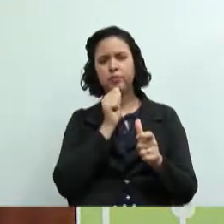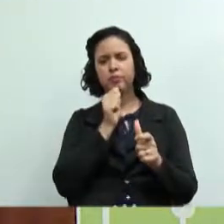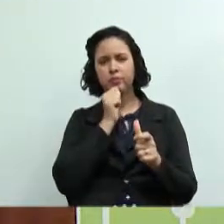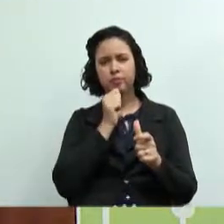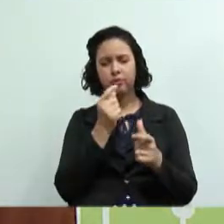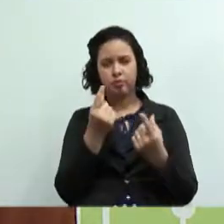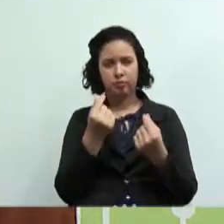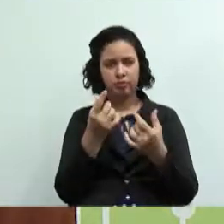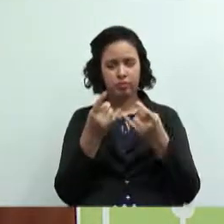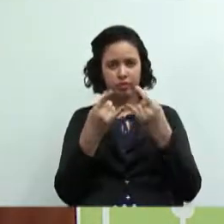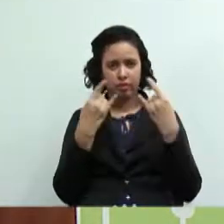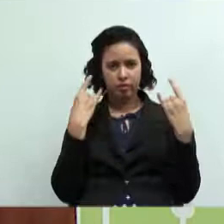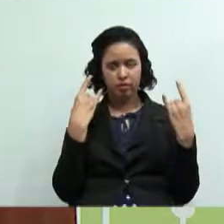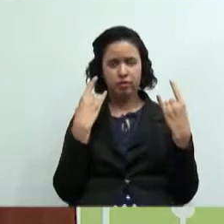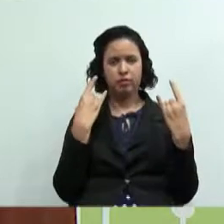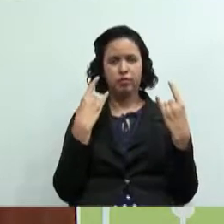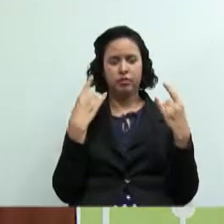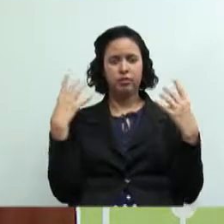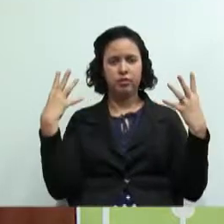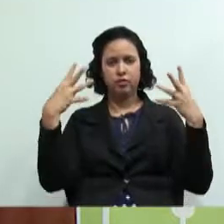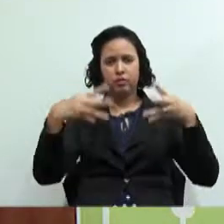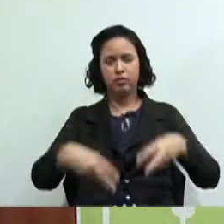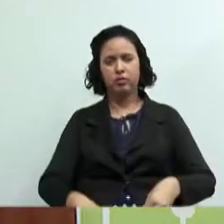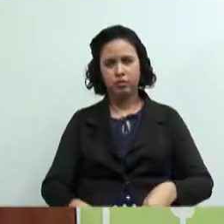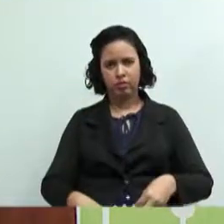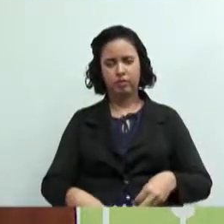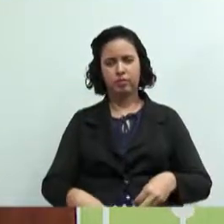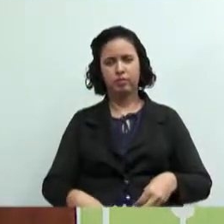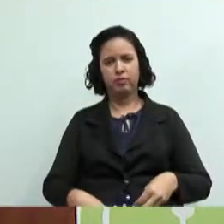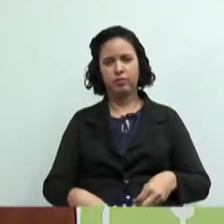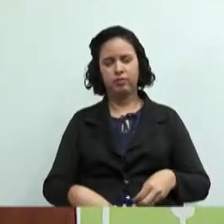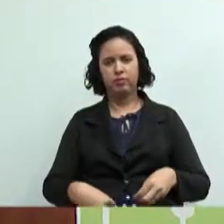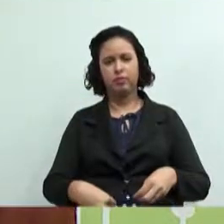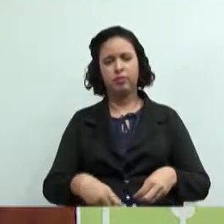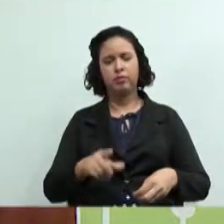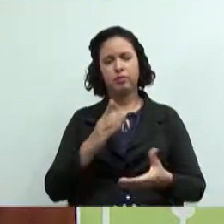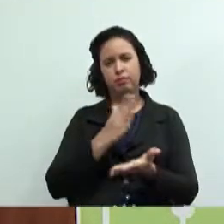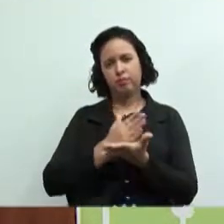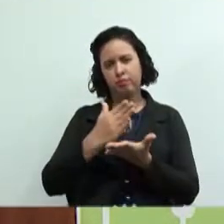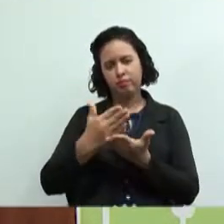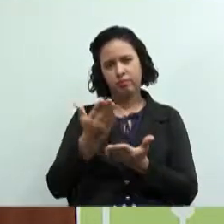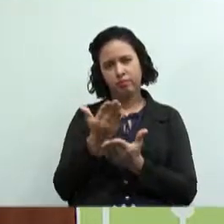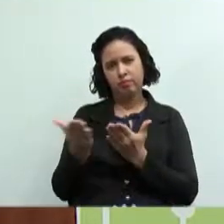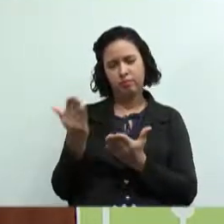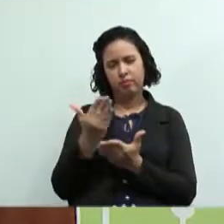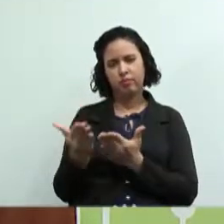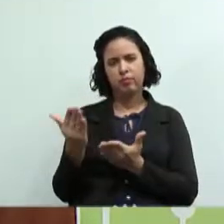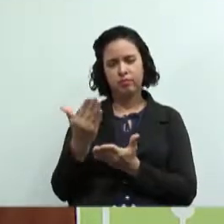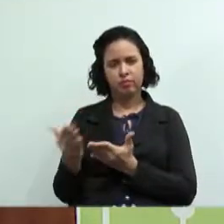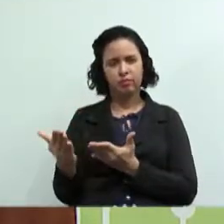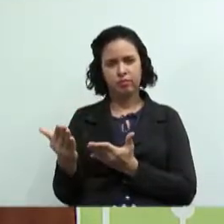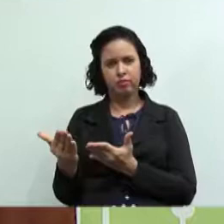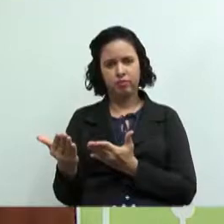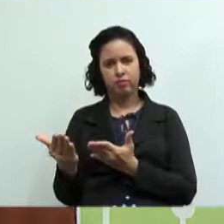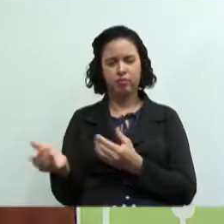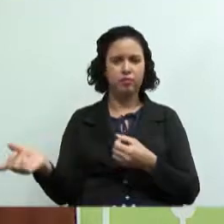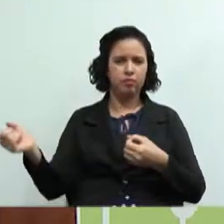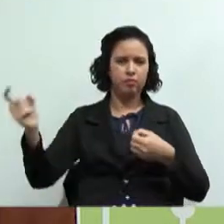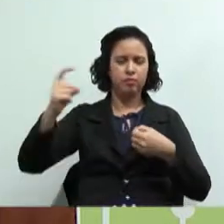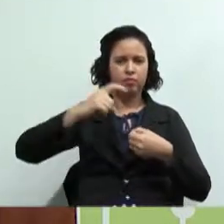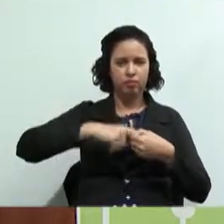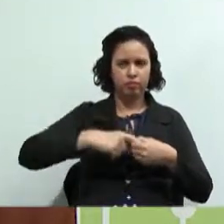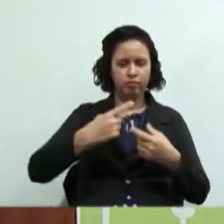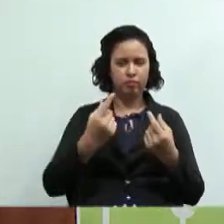lucro. Todos os ganhos serão coletivos, distribuídos para os cooperados e as sobras serão reinvestidas num